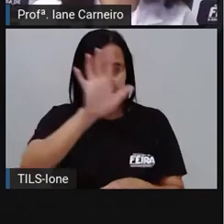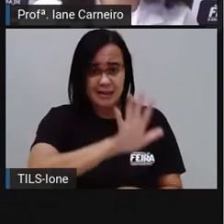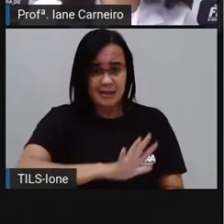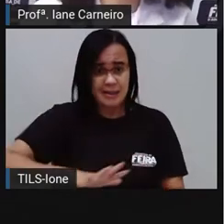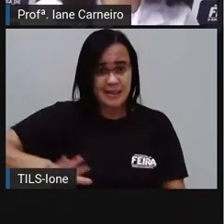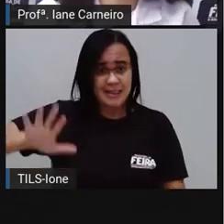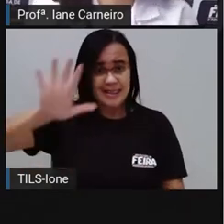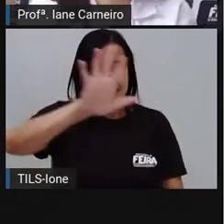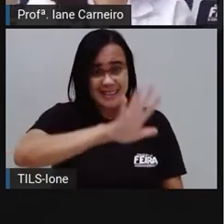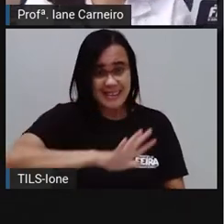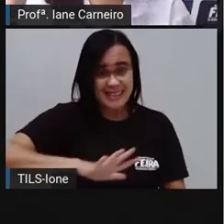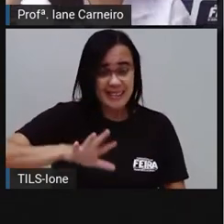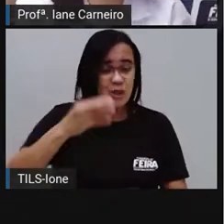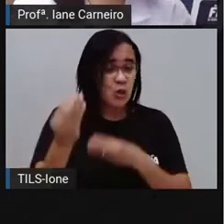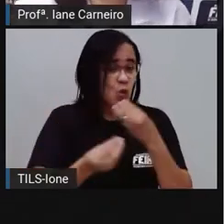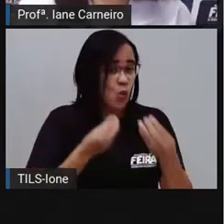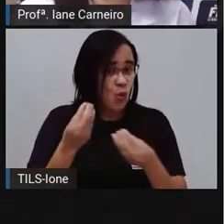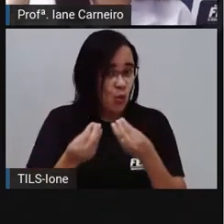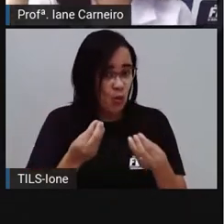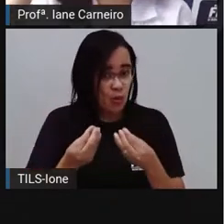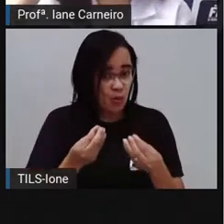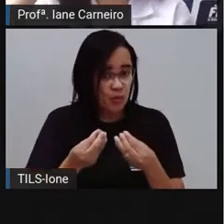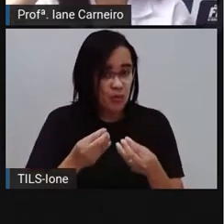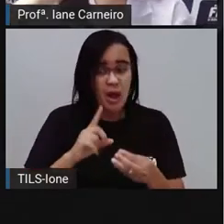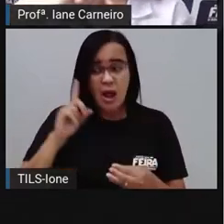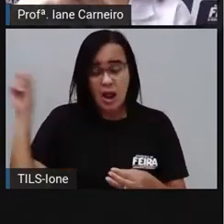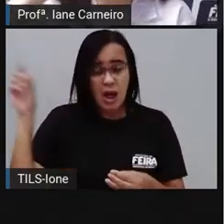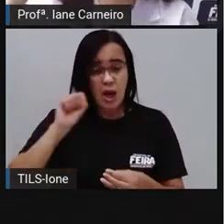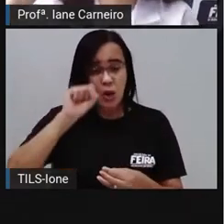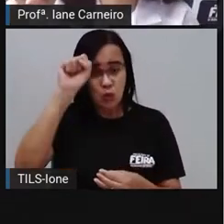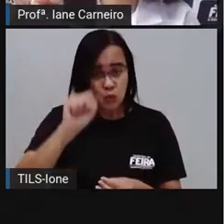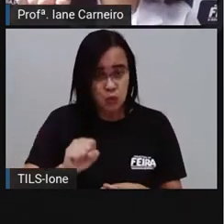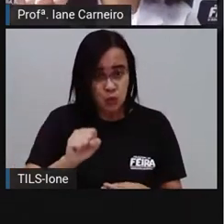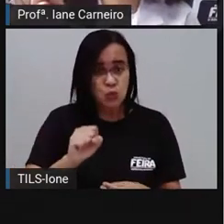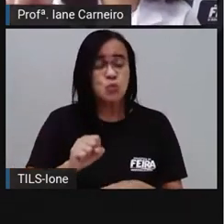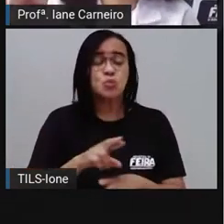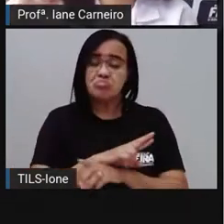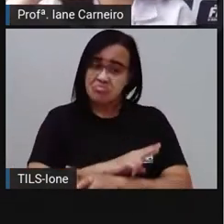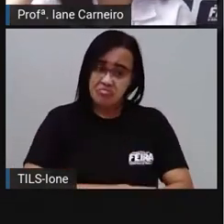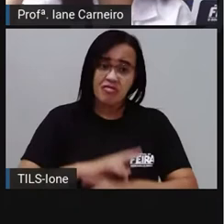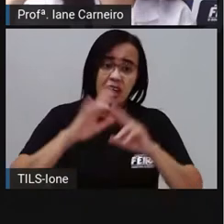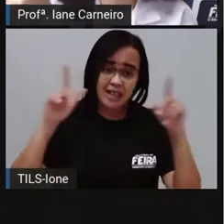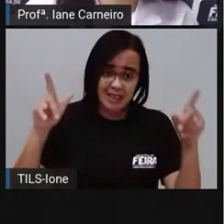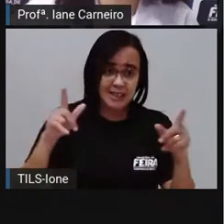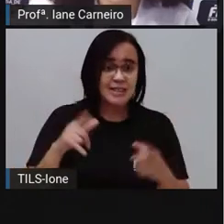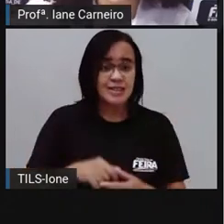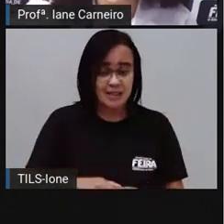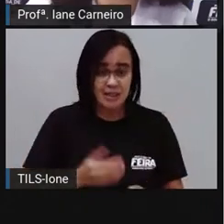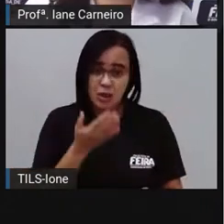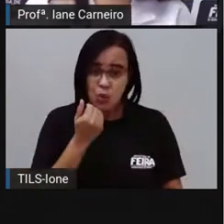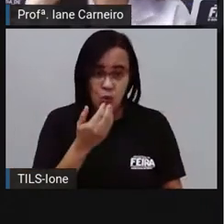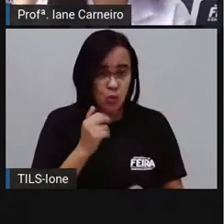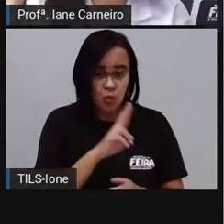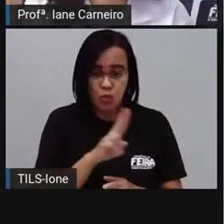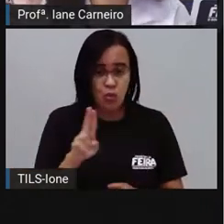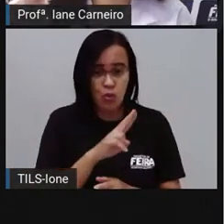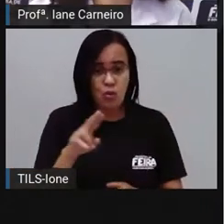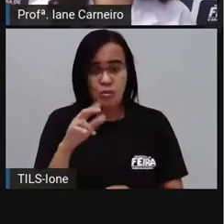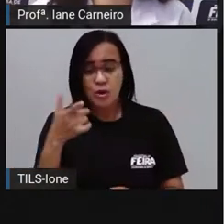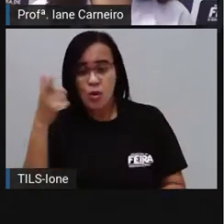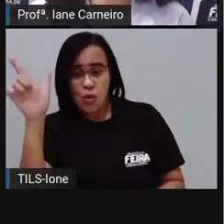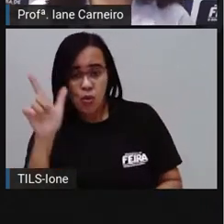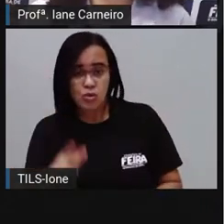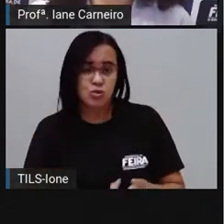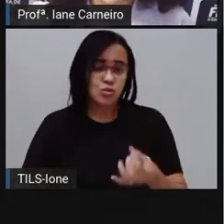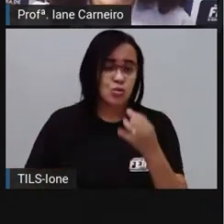Mungunzá, né? Lá no Sul, no Sudeste, essa comida aí, ela é chamada de outro pome. Lá em São Paulo,